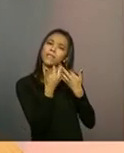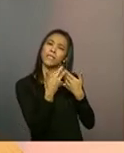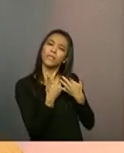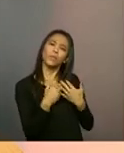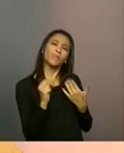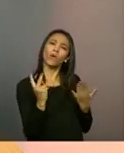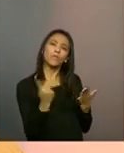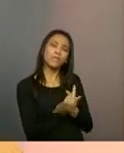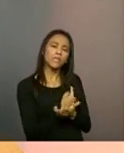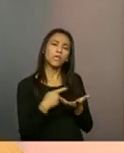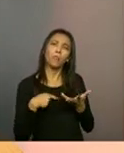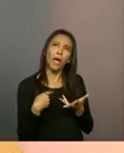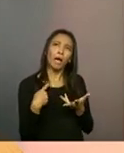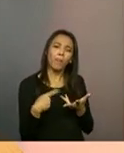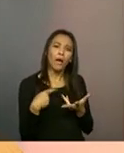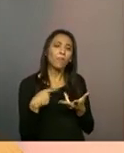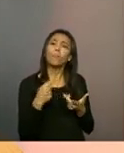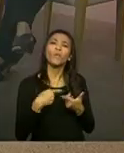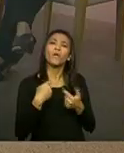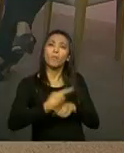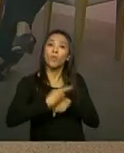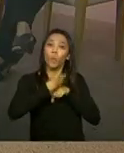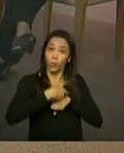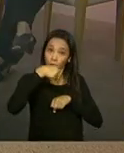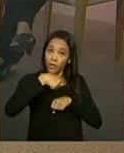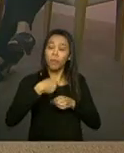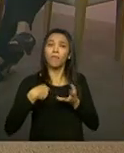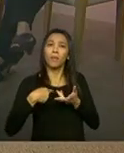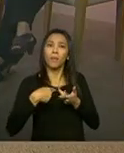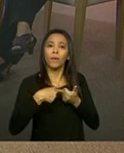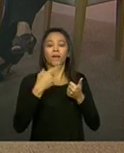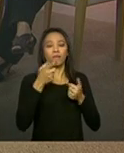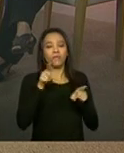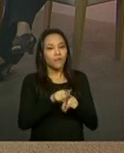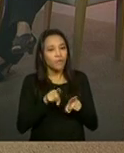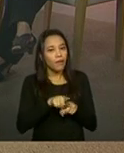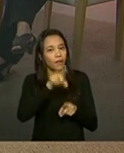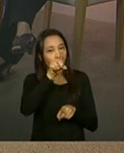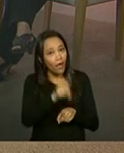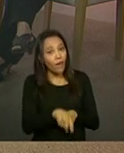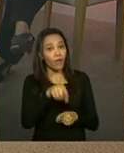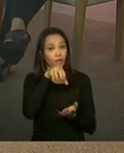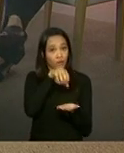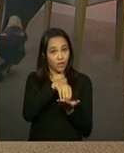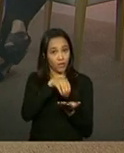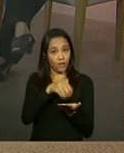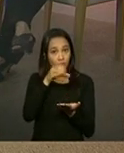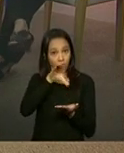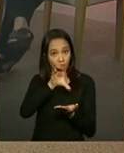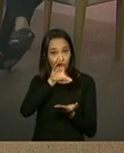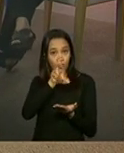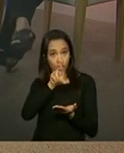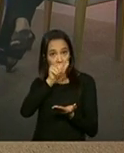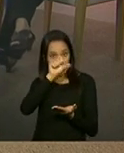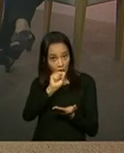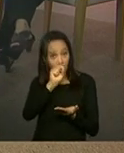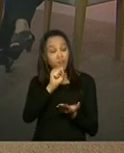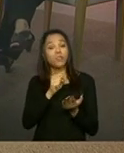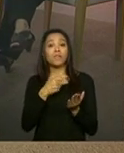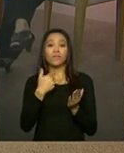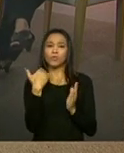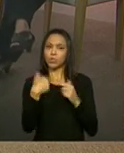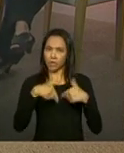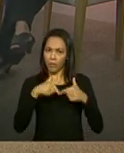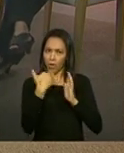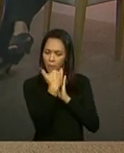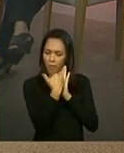procurar o centro de referência de assistente social. E é o momento também em que o serviço de proteção e atendimento integral à família vai ser apresentado à família.